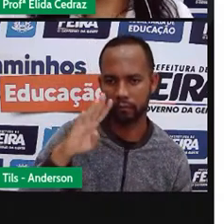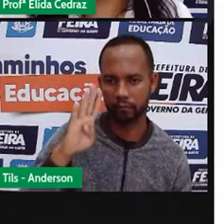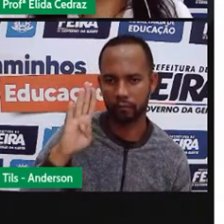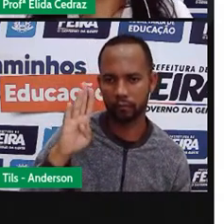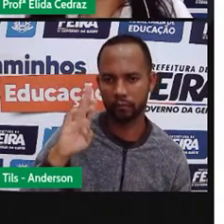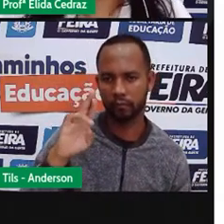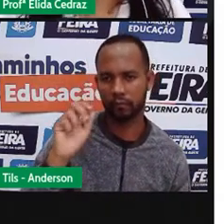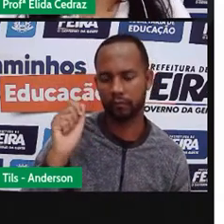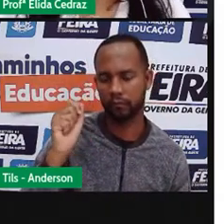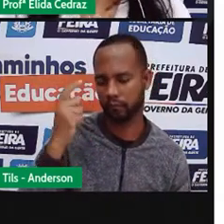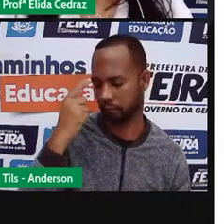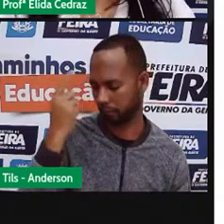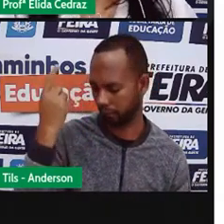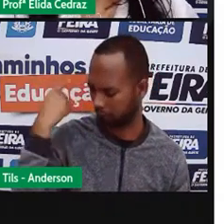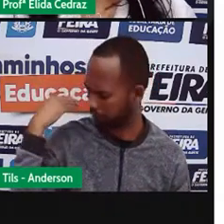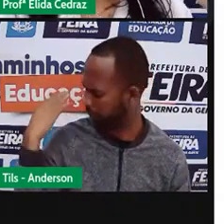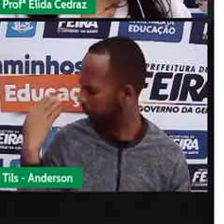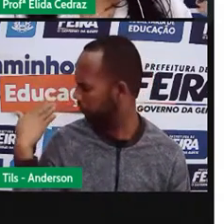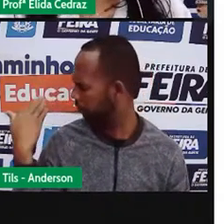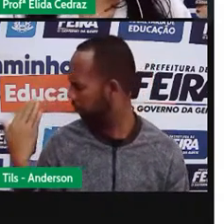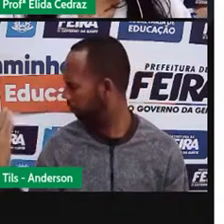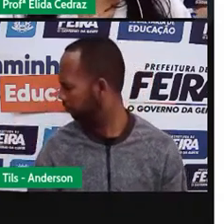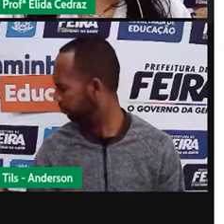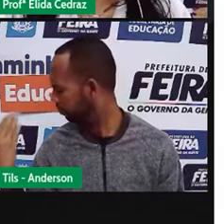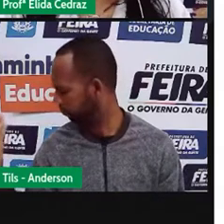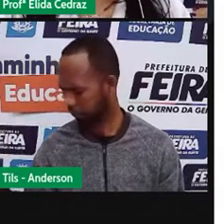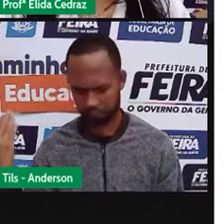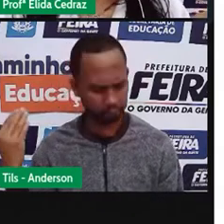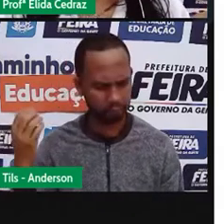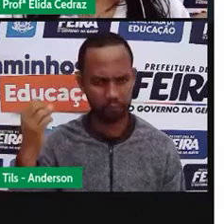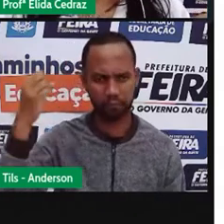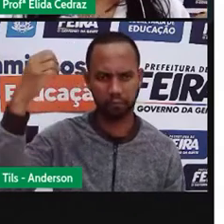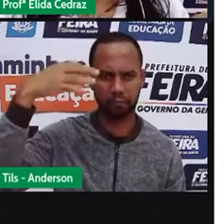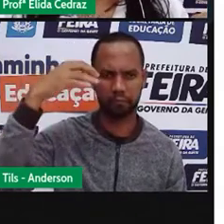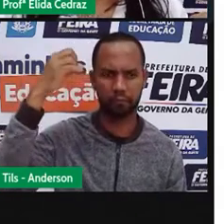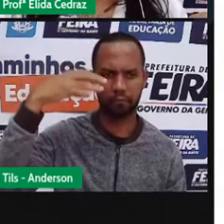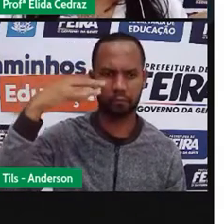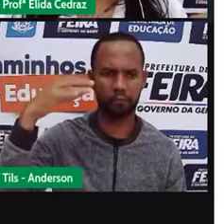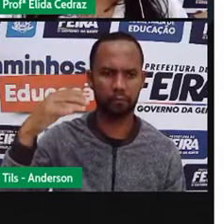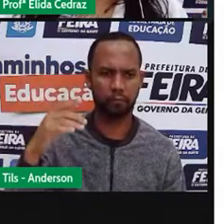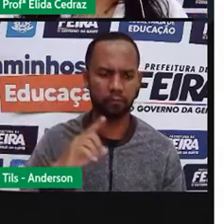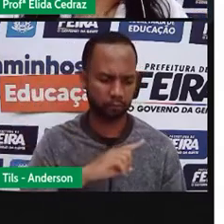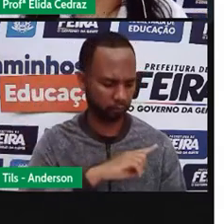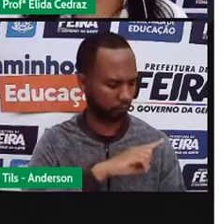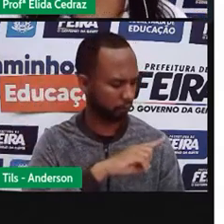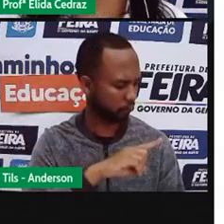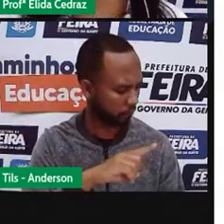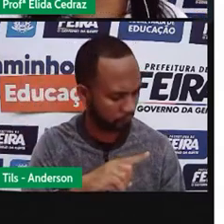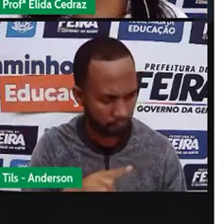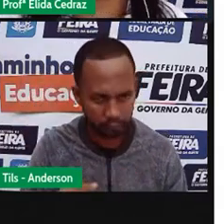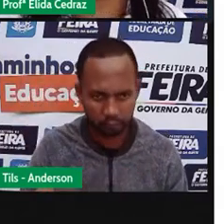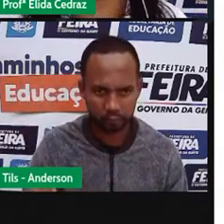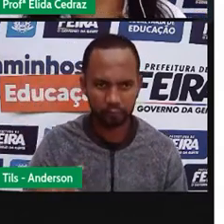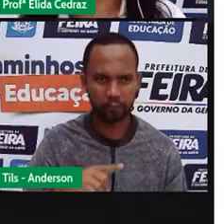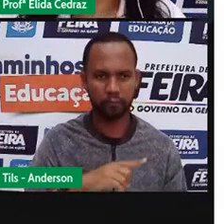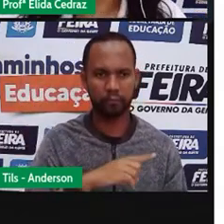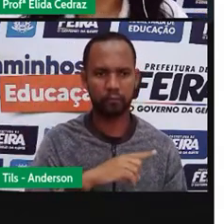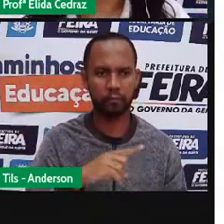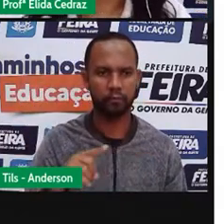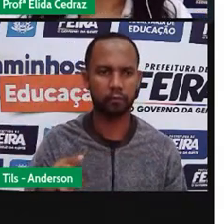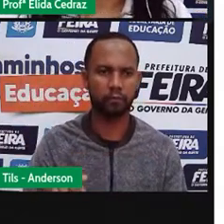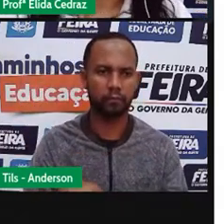a luz estivesse atrás de mim, a sombra seria projetada à minha frente.